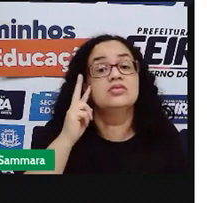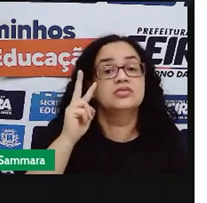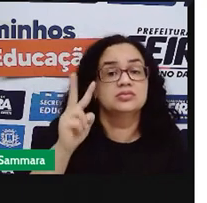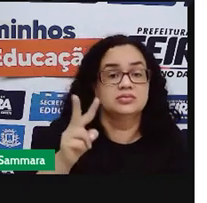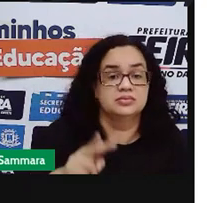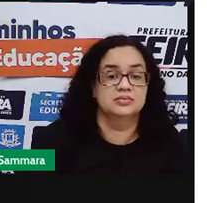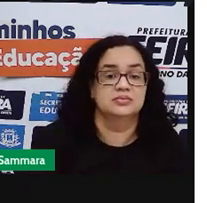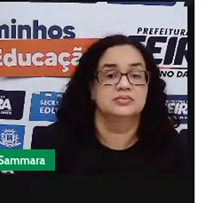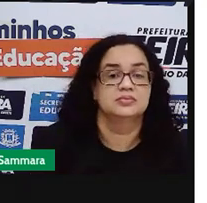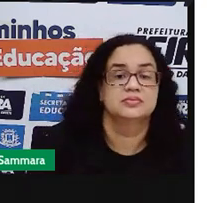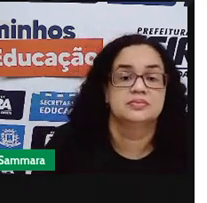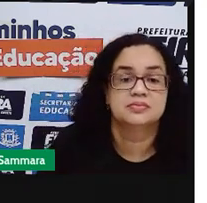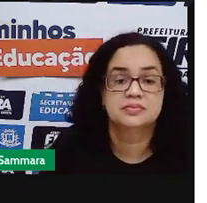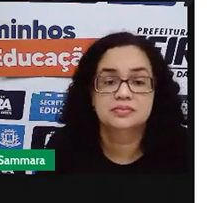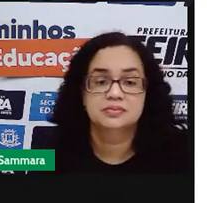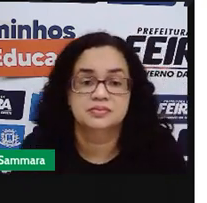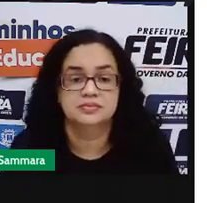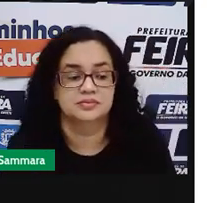esse vídeo.